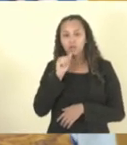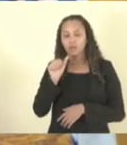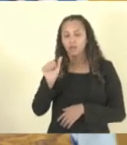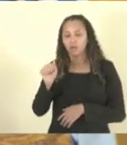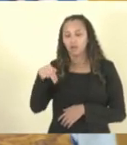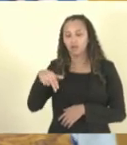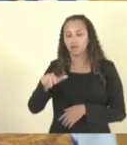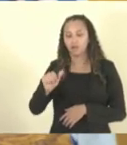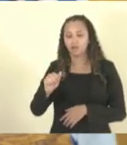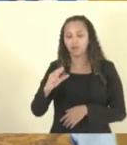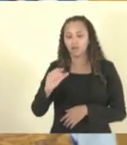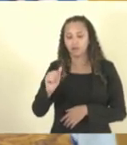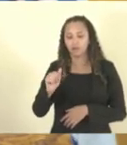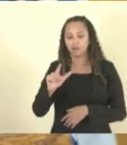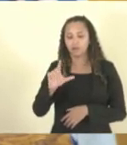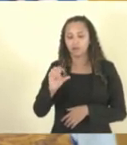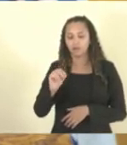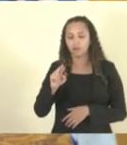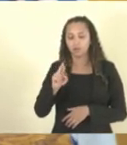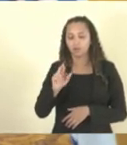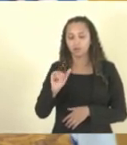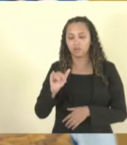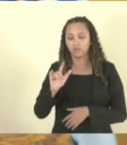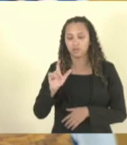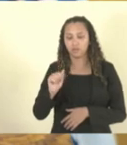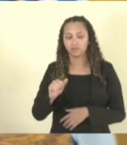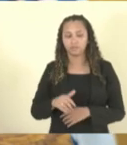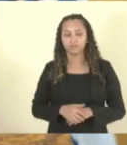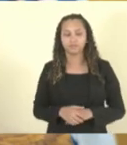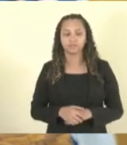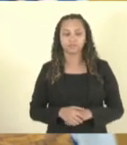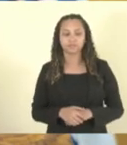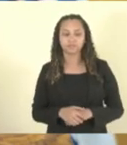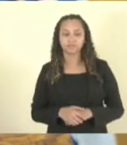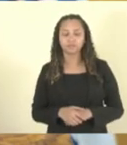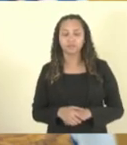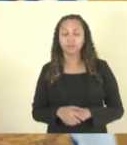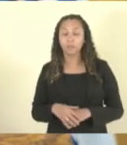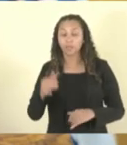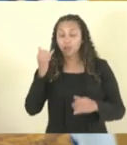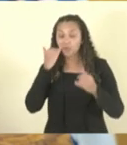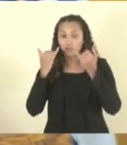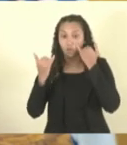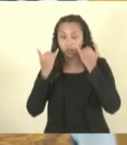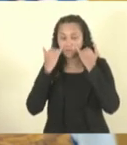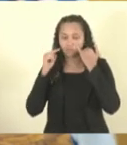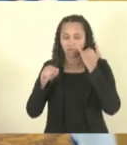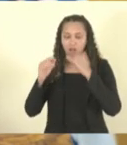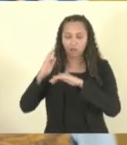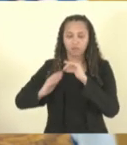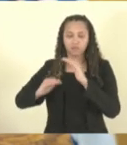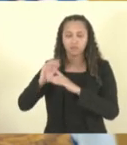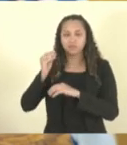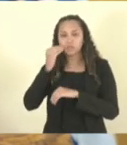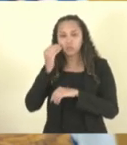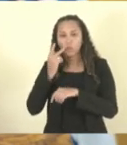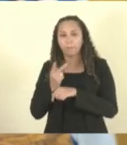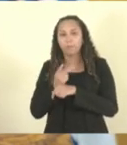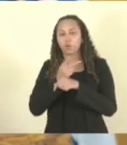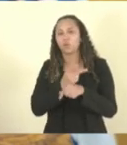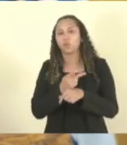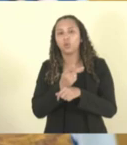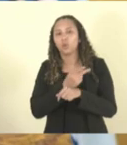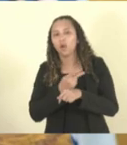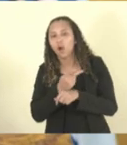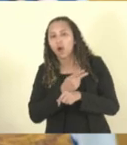Carolina Machado Brandão. Recebemos a informação de que esta profissional que chegou a procurar a nossa ajuda